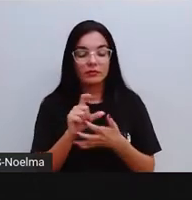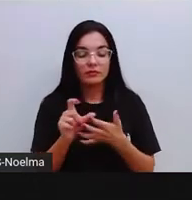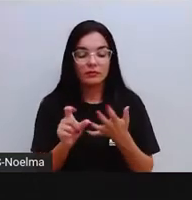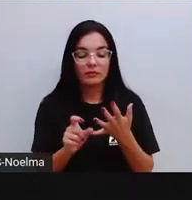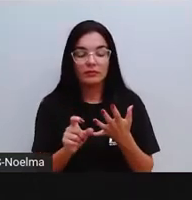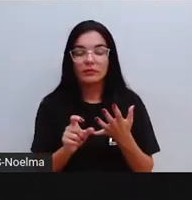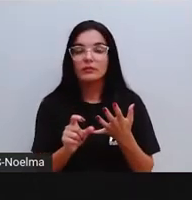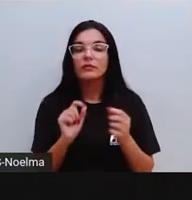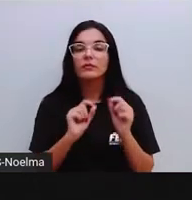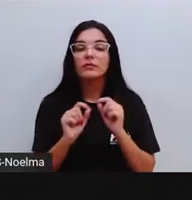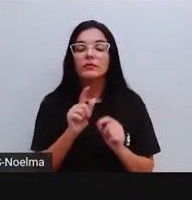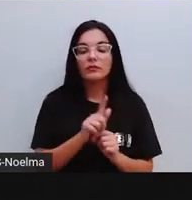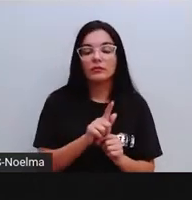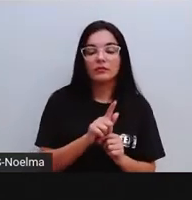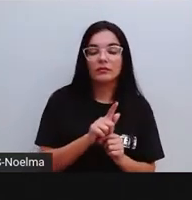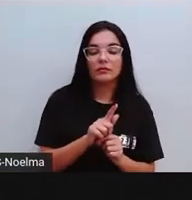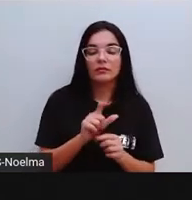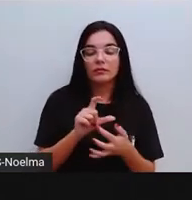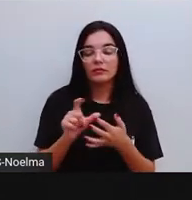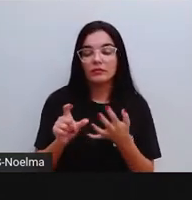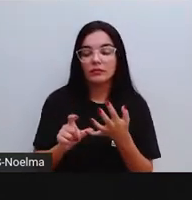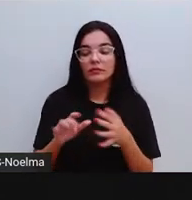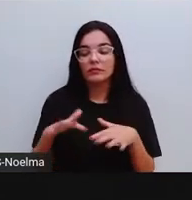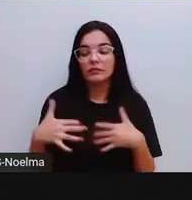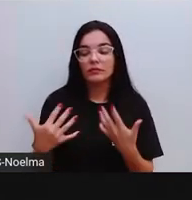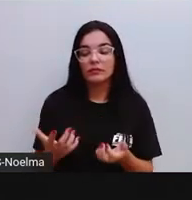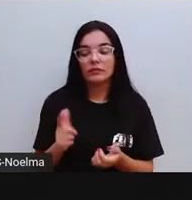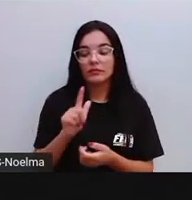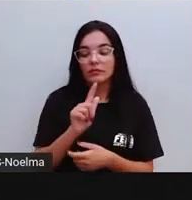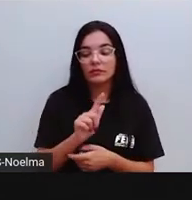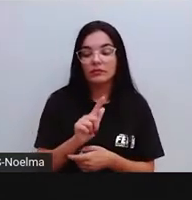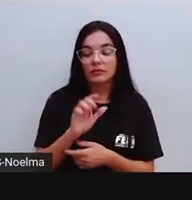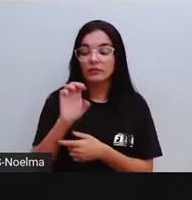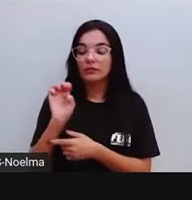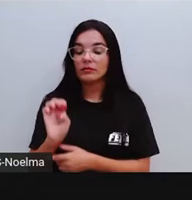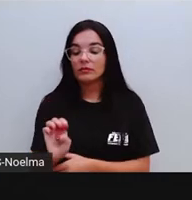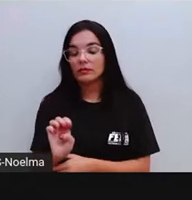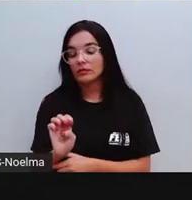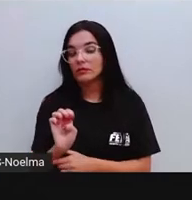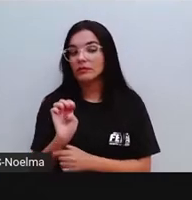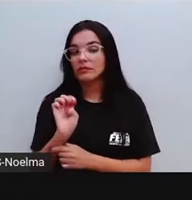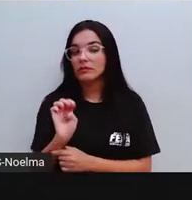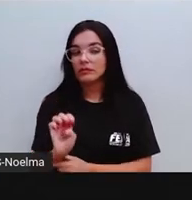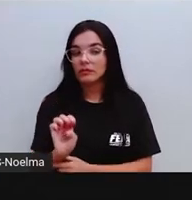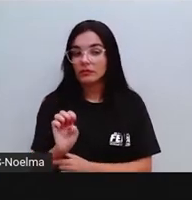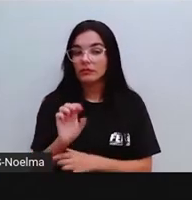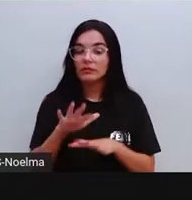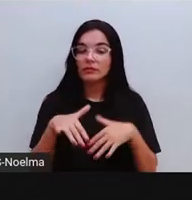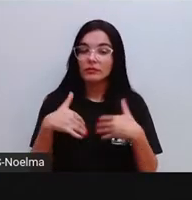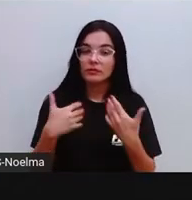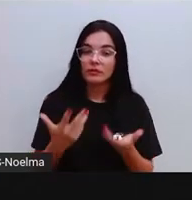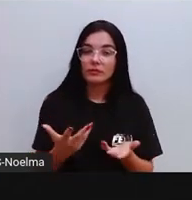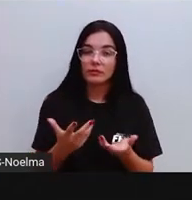geladeira. Geladeira. Eu tenho aqui a letra GÉ e depois eu tenho a vogal E.